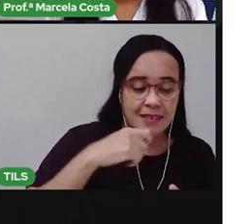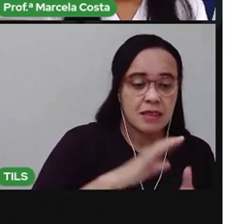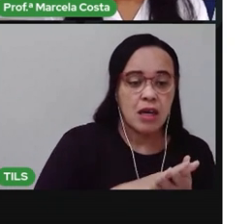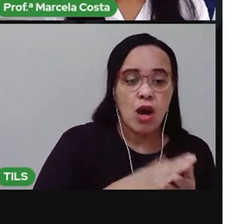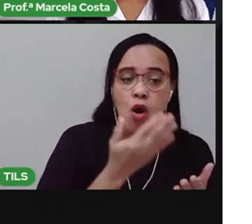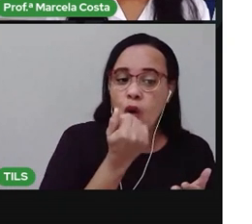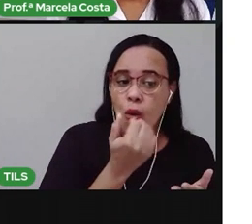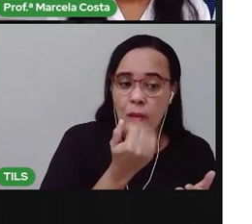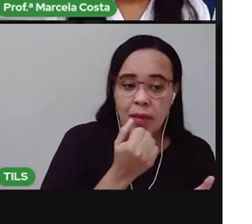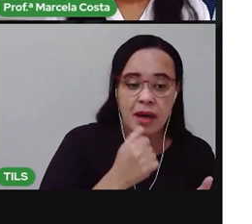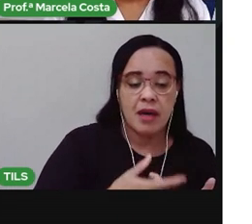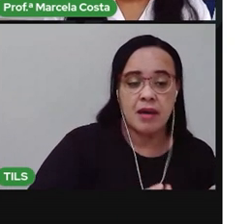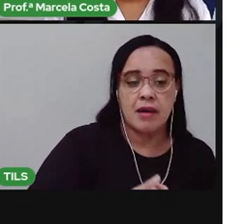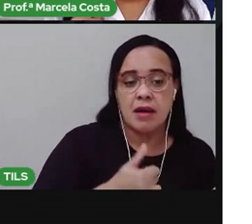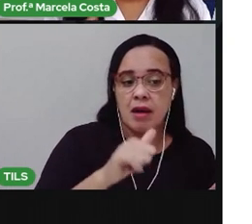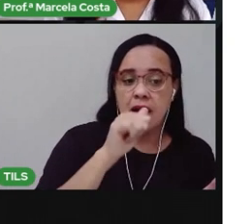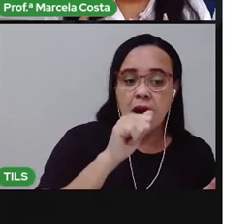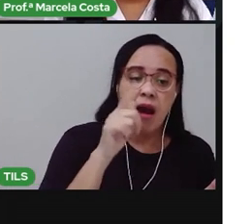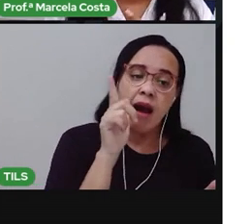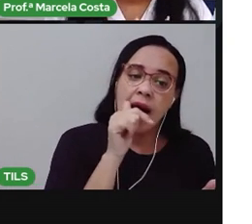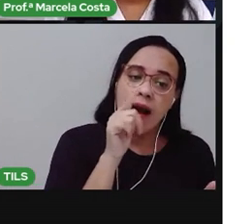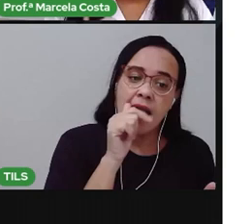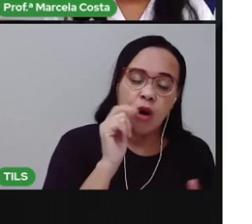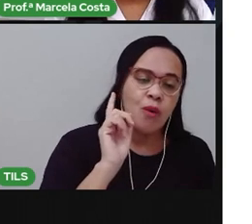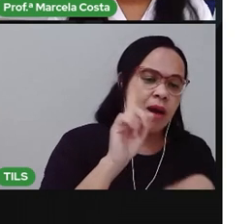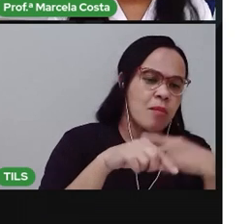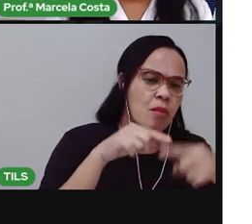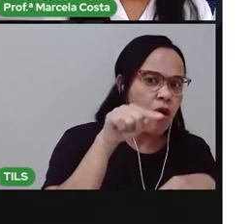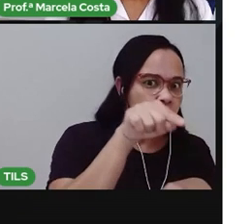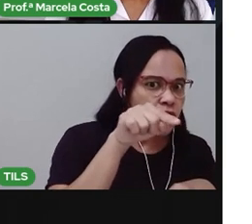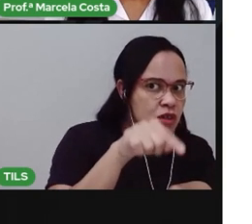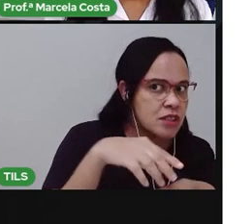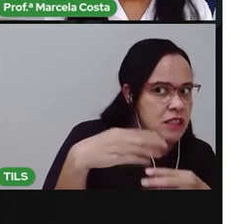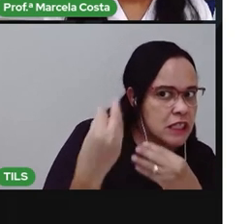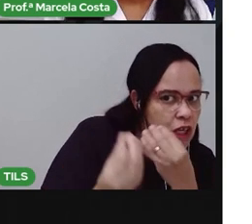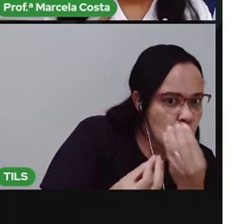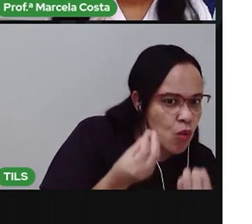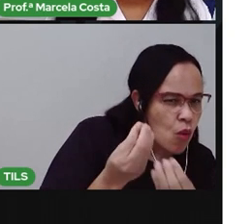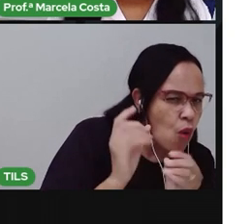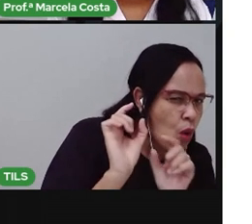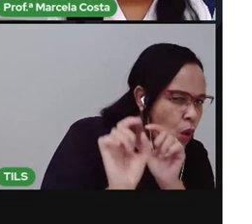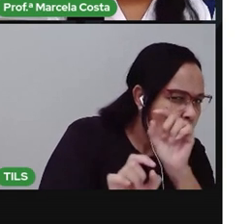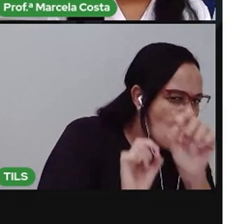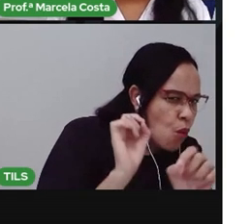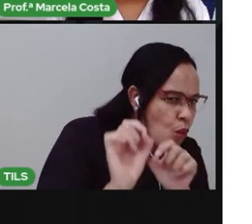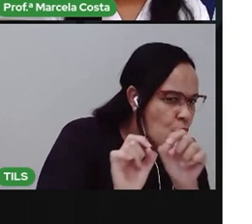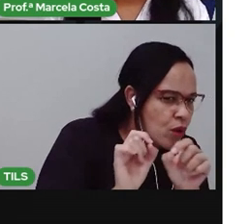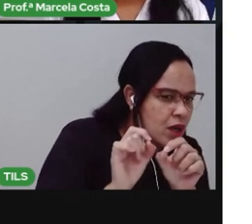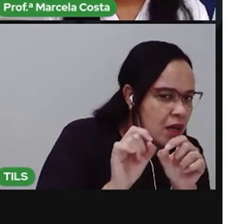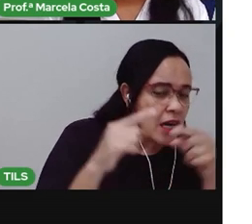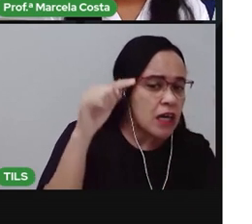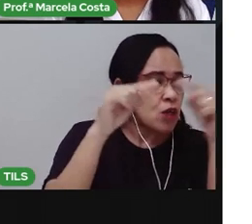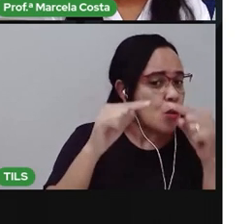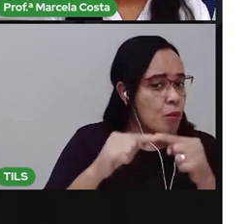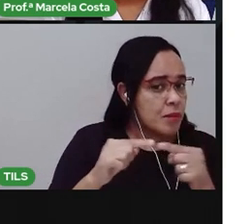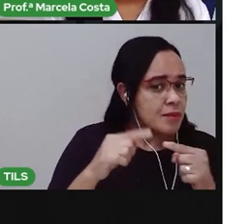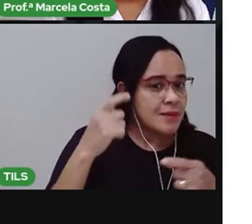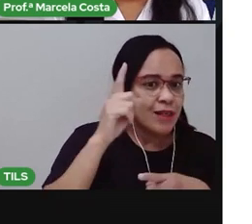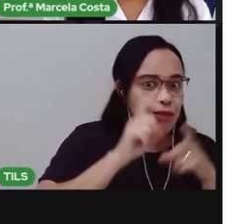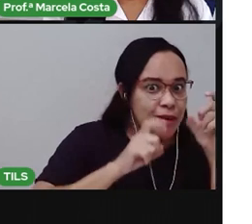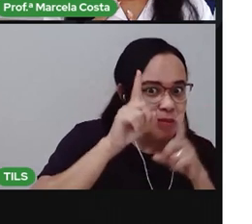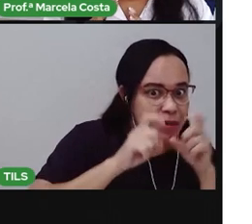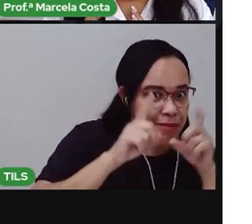água, e aí você vai ter que adivinhar qual é a ação que eu estou fazendo, tá bom?